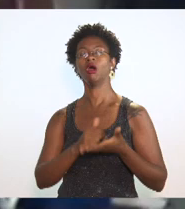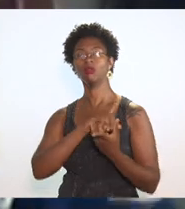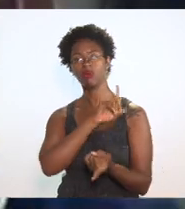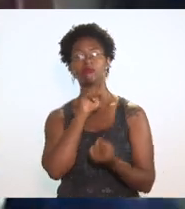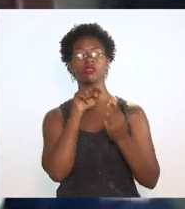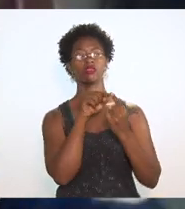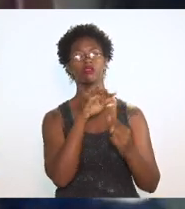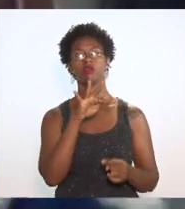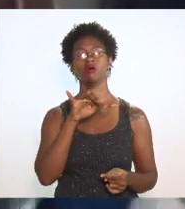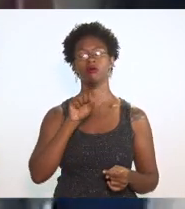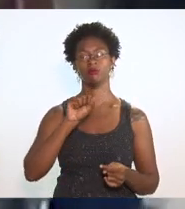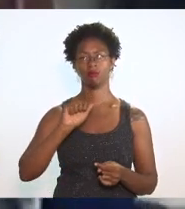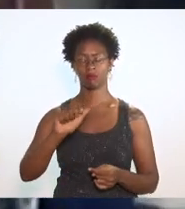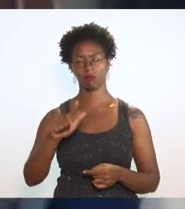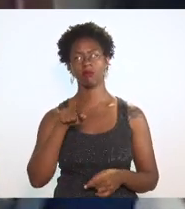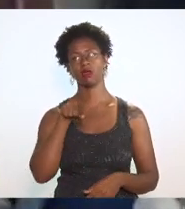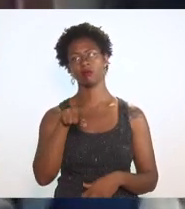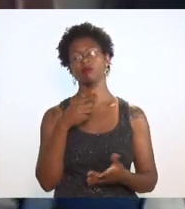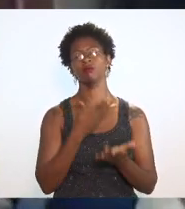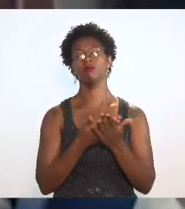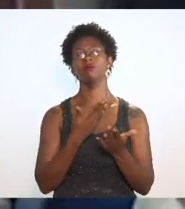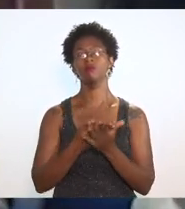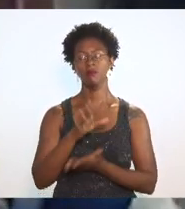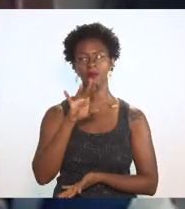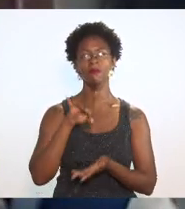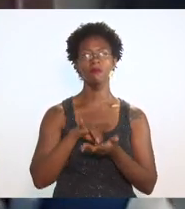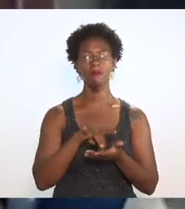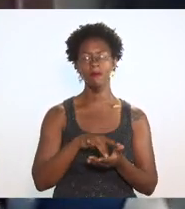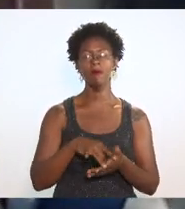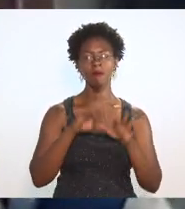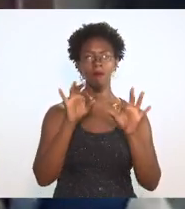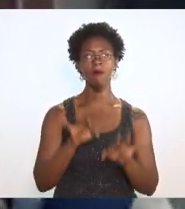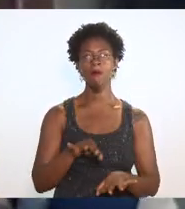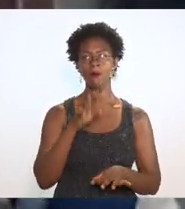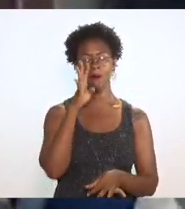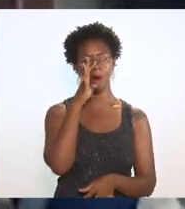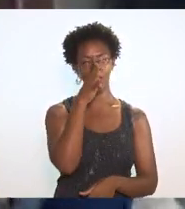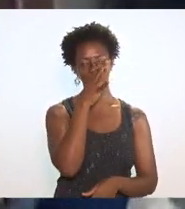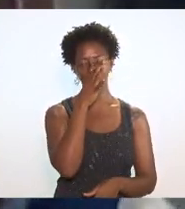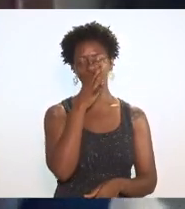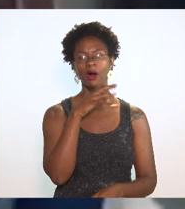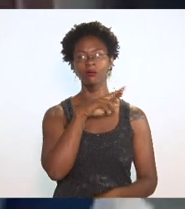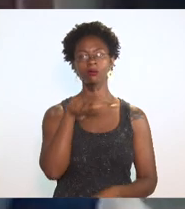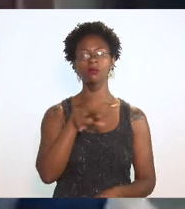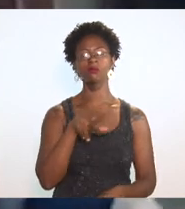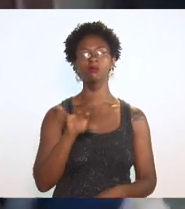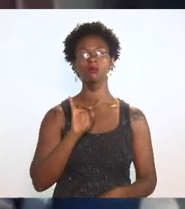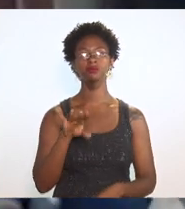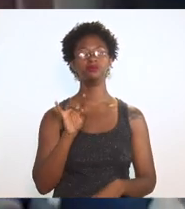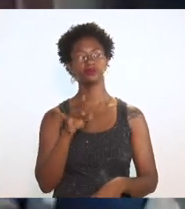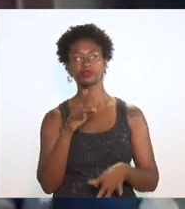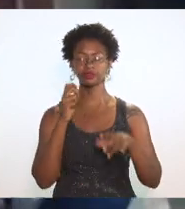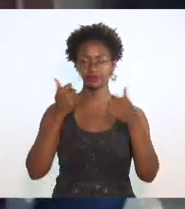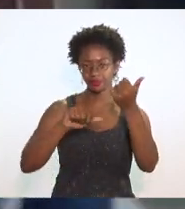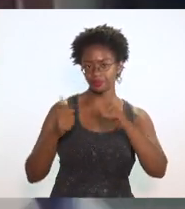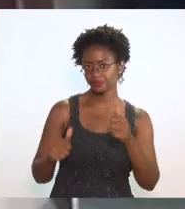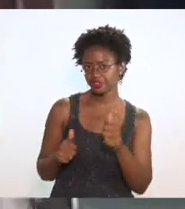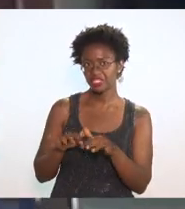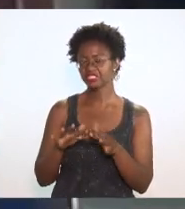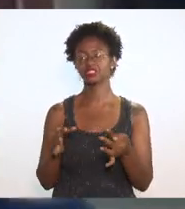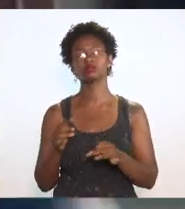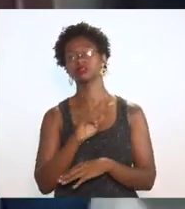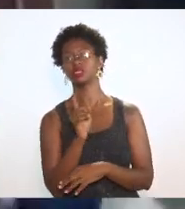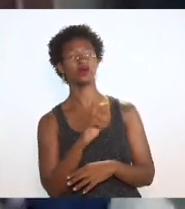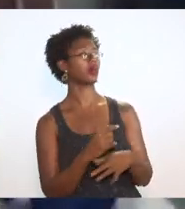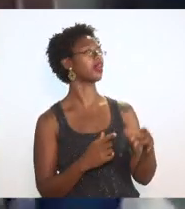para que realmente esse estudo seja feito de uma forma fidedigna não são meras simulações estudos econômicos vai gerar